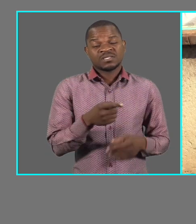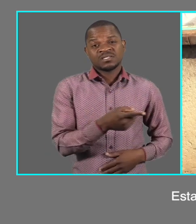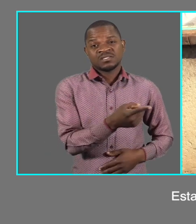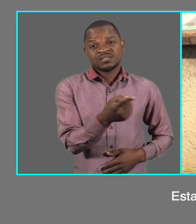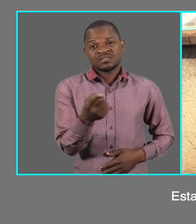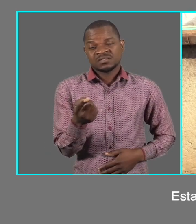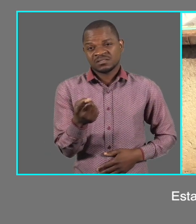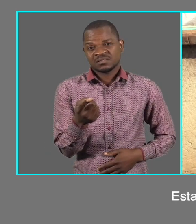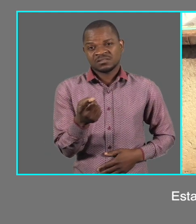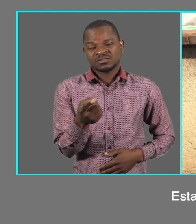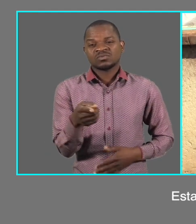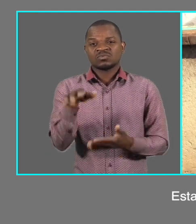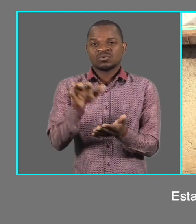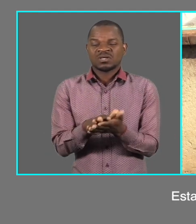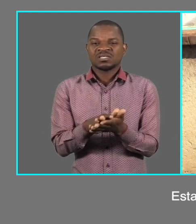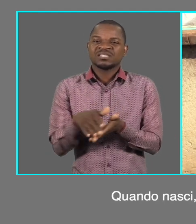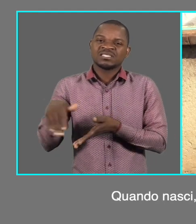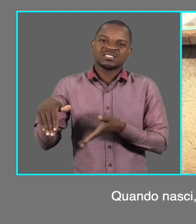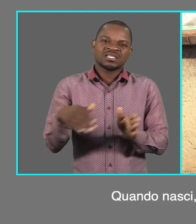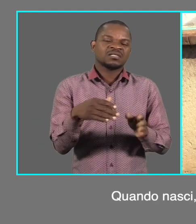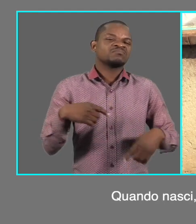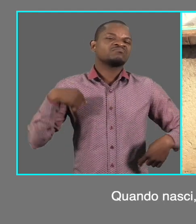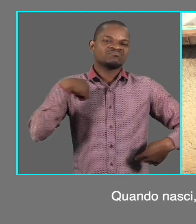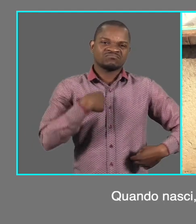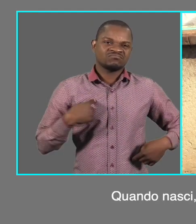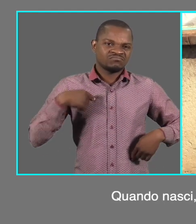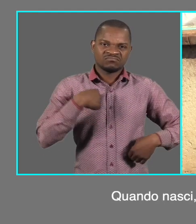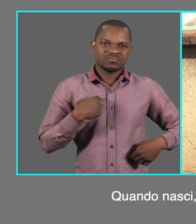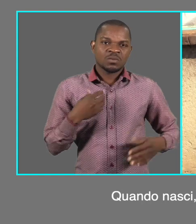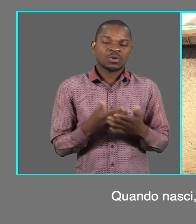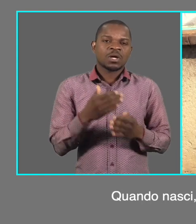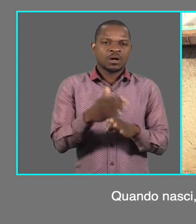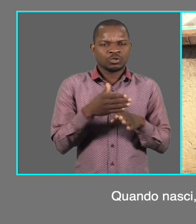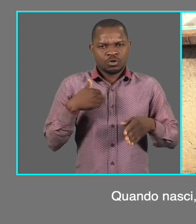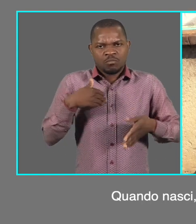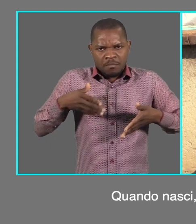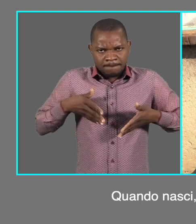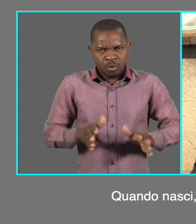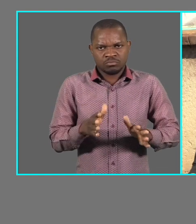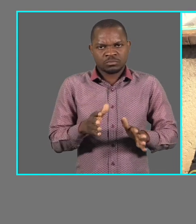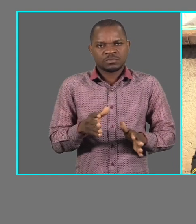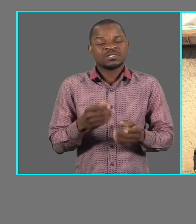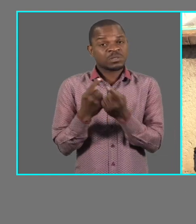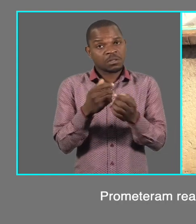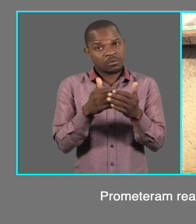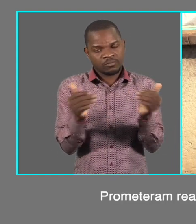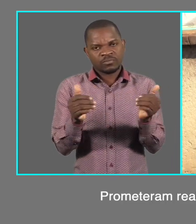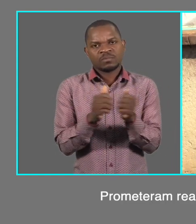Esta estrada cria-nos dores. Quando nasci, a estrada estava neste estado.